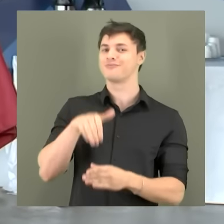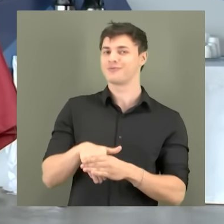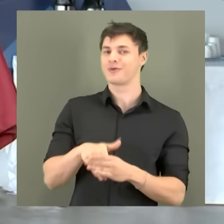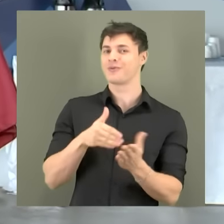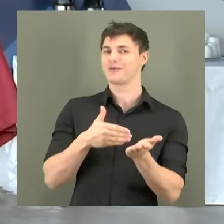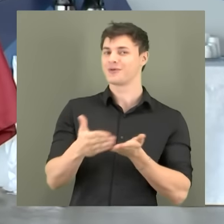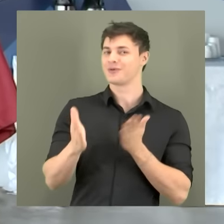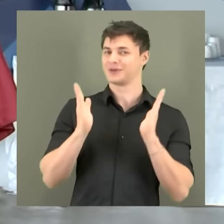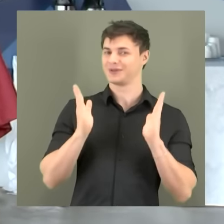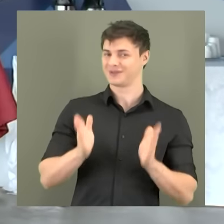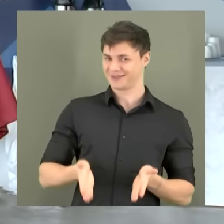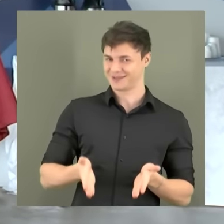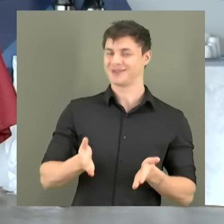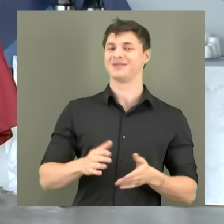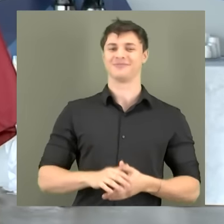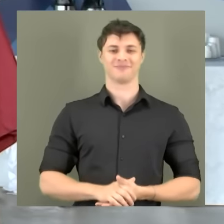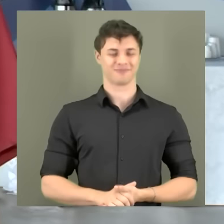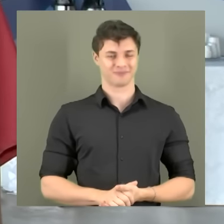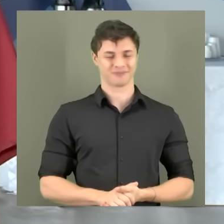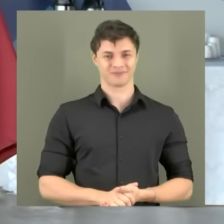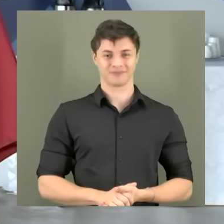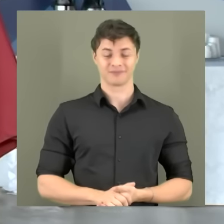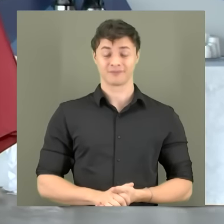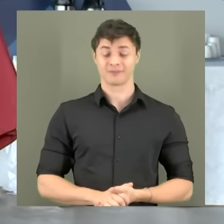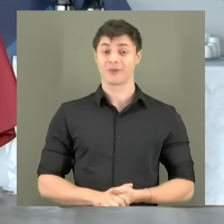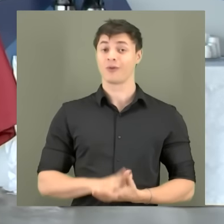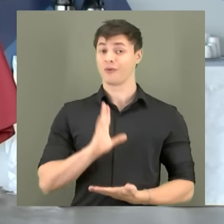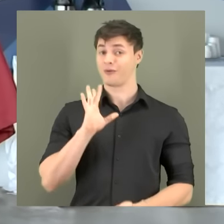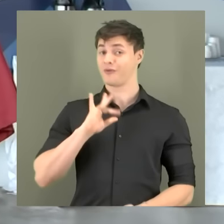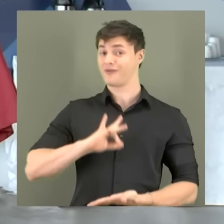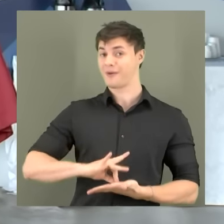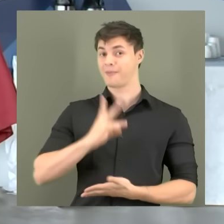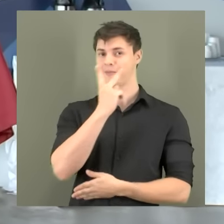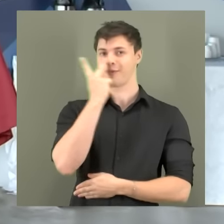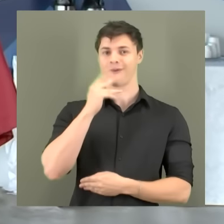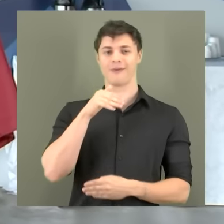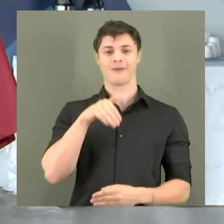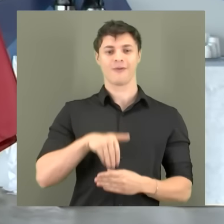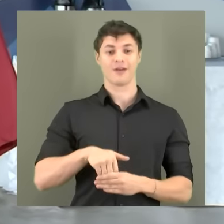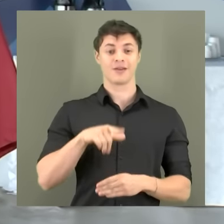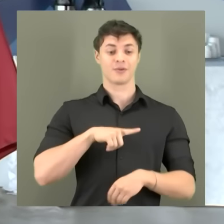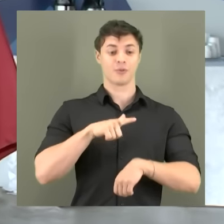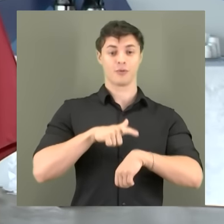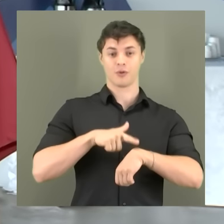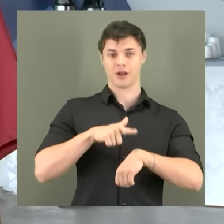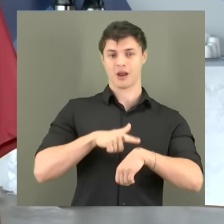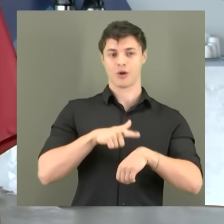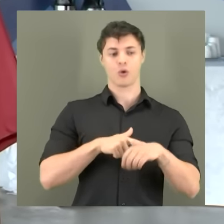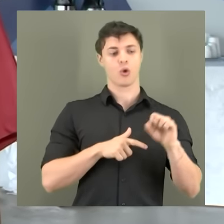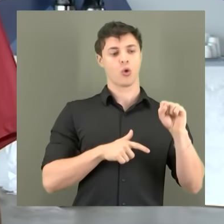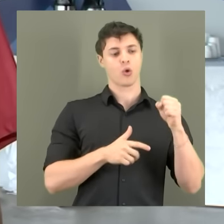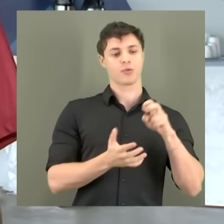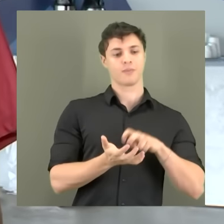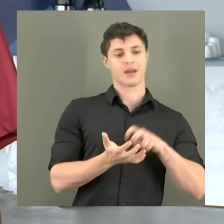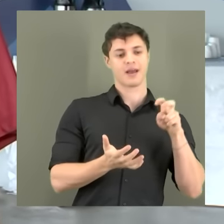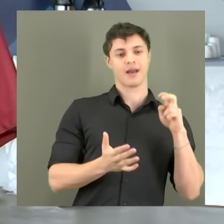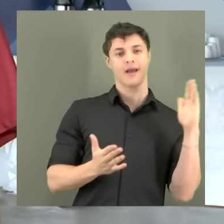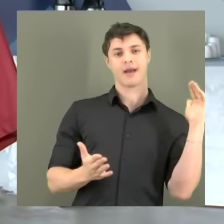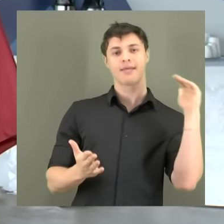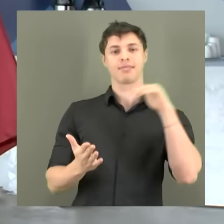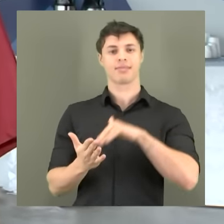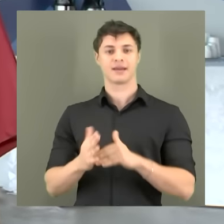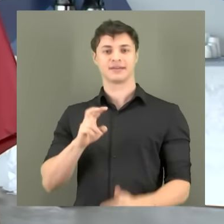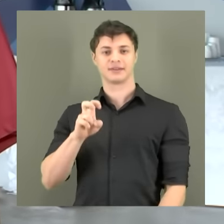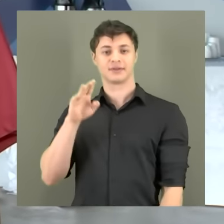começaram em todo o país. Oficialmente, os eleitores terão o horário de 8 da manhã até as 5 horas da tarde